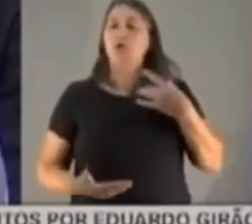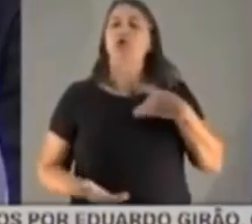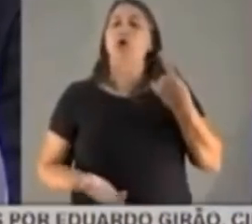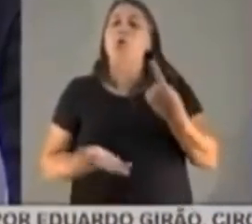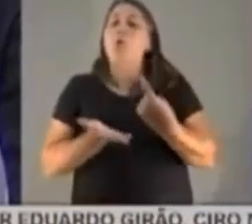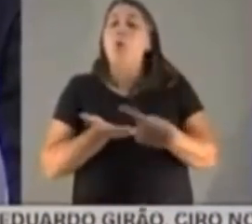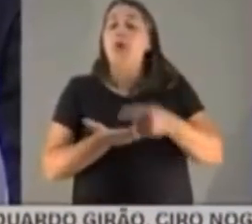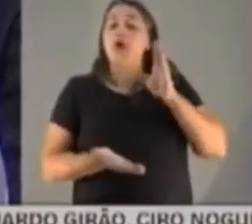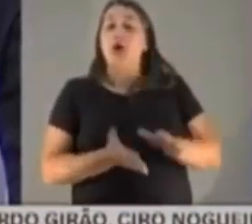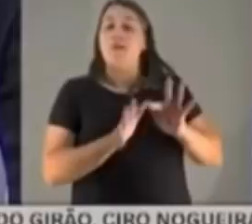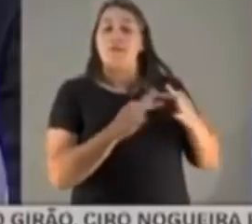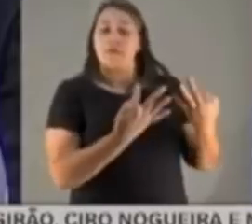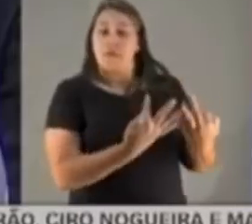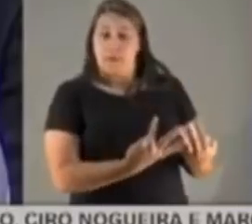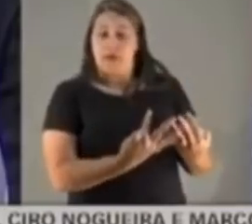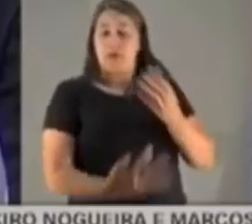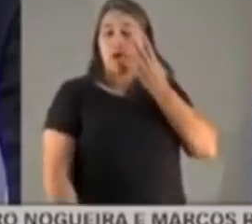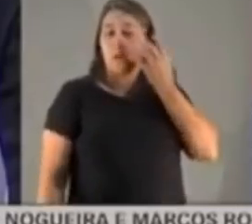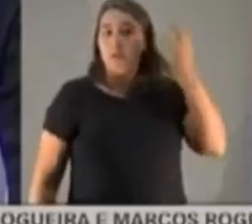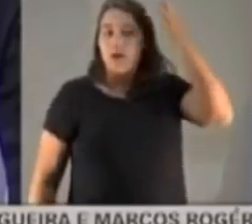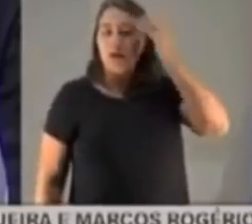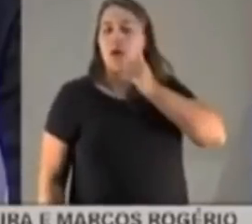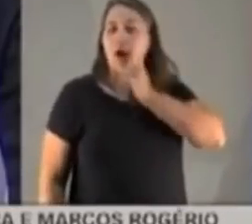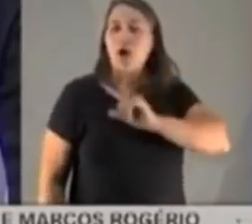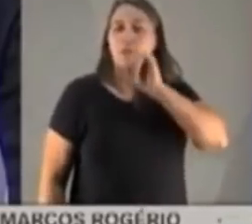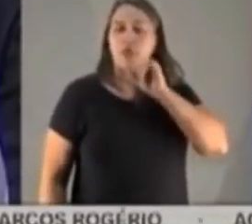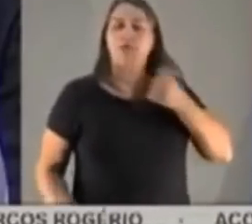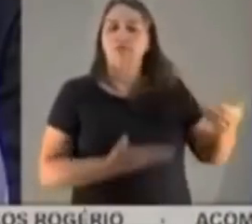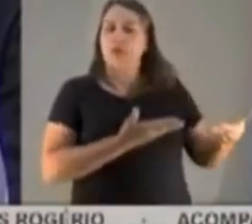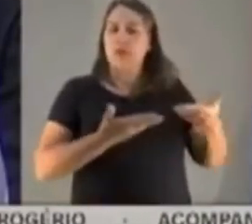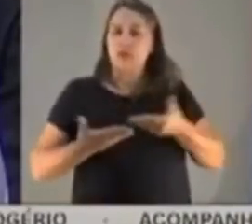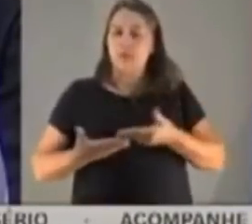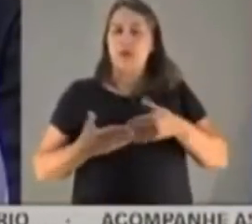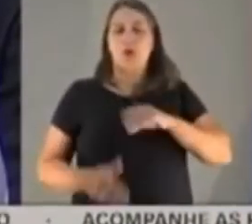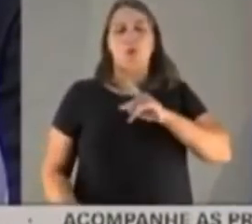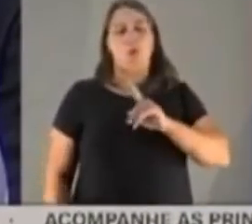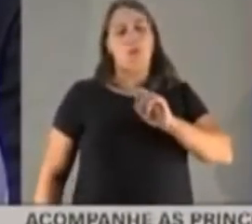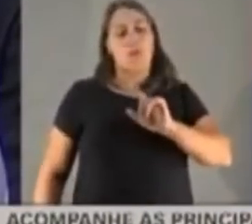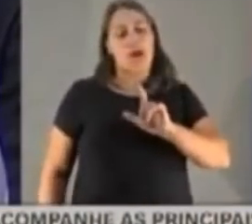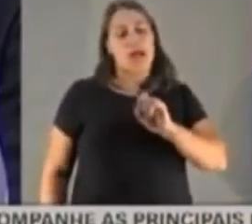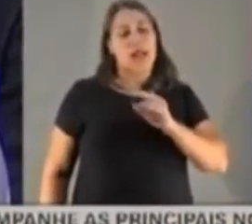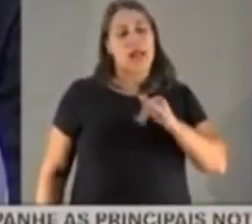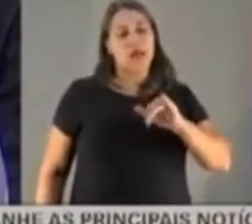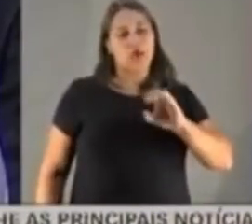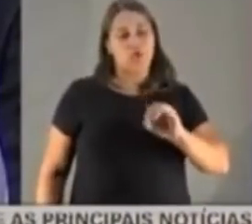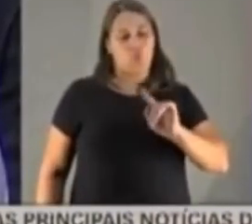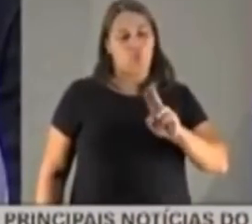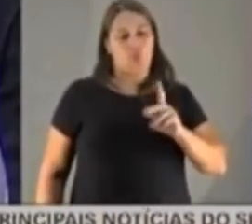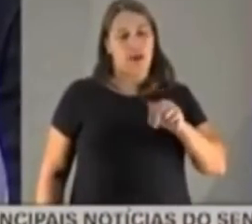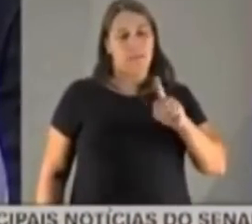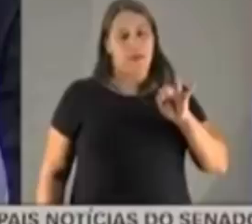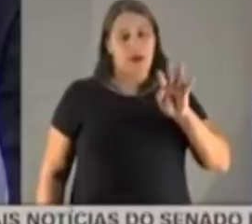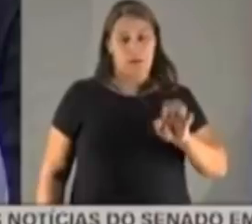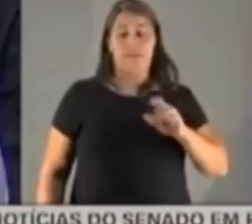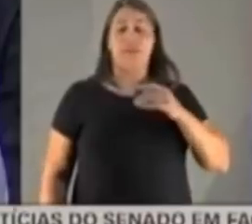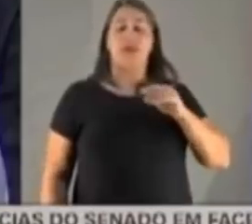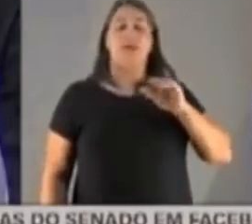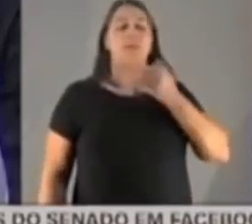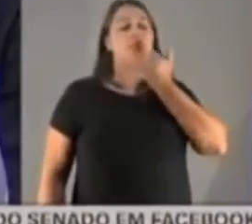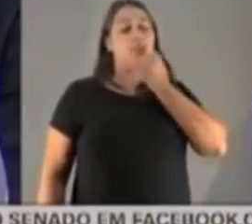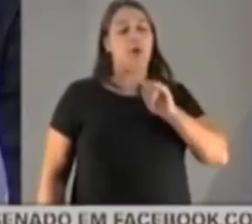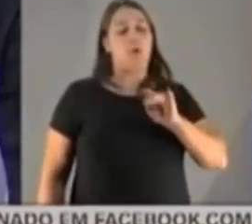comprometido com a família da Marielle, com a mãe, que eu inclusive recebi no Palácio Guanabara, que o governo do Estado faria de tudo para